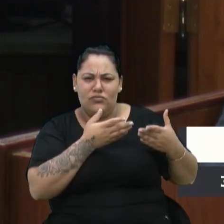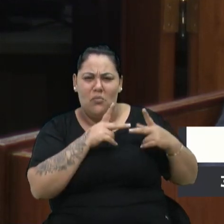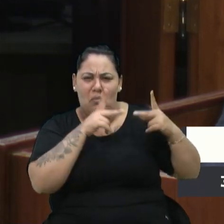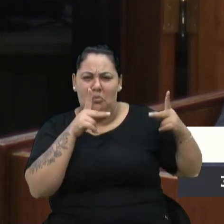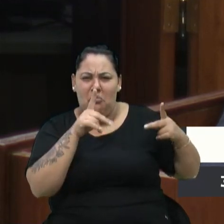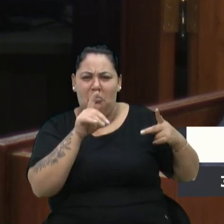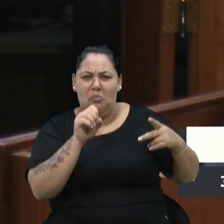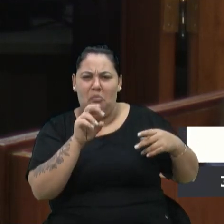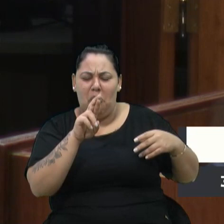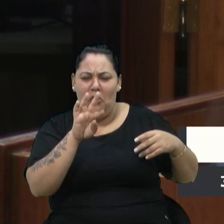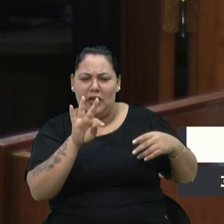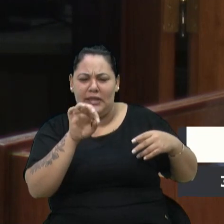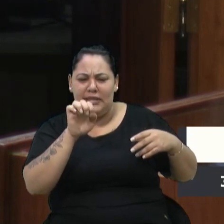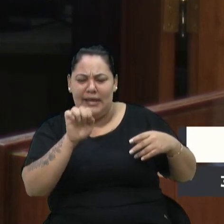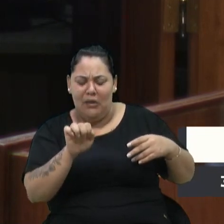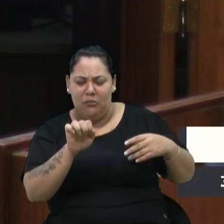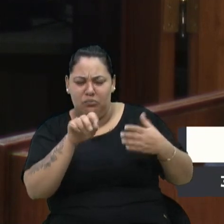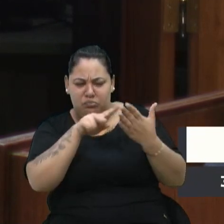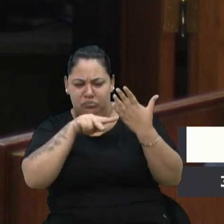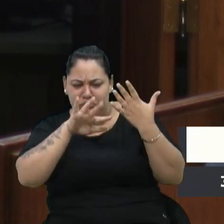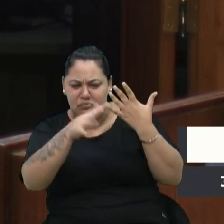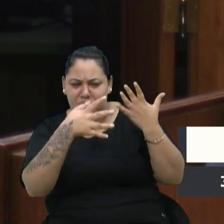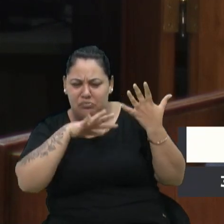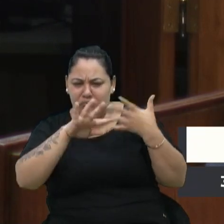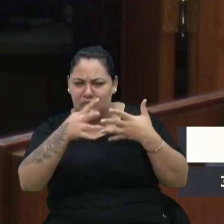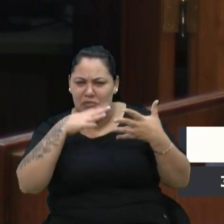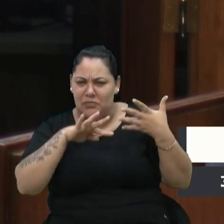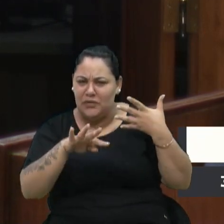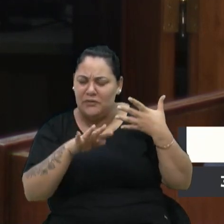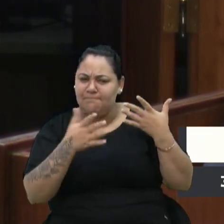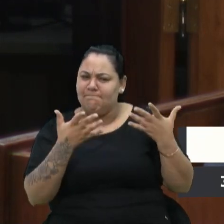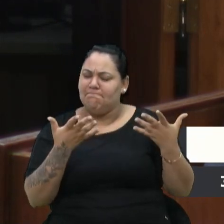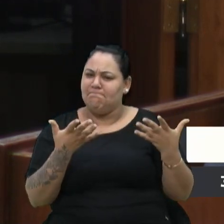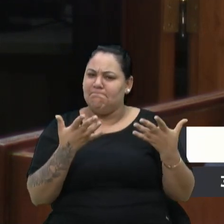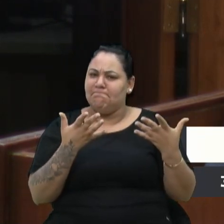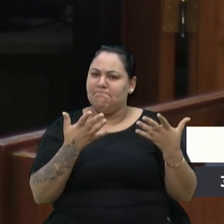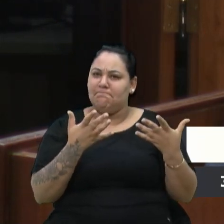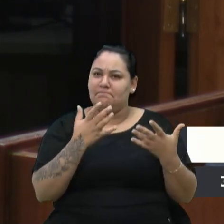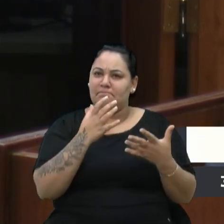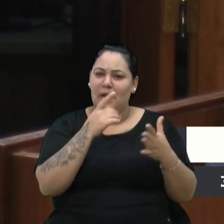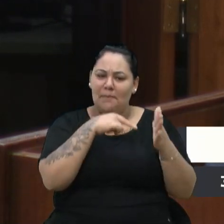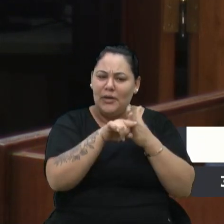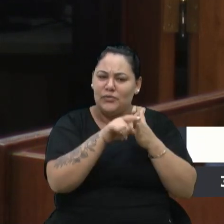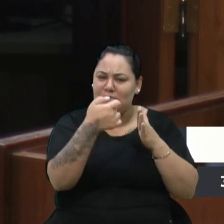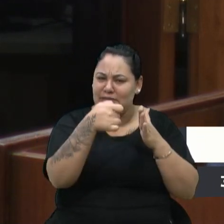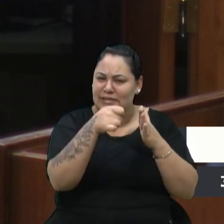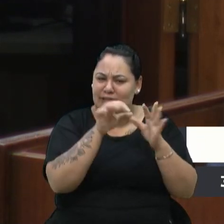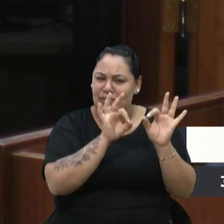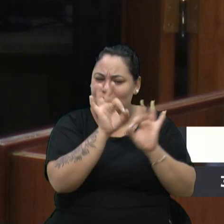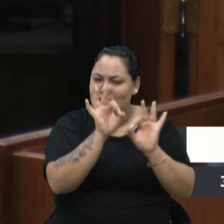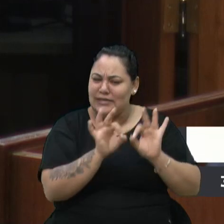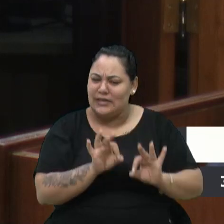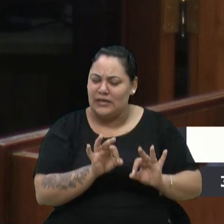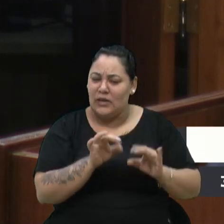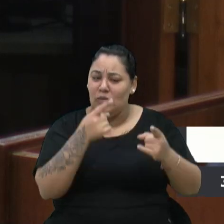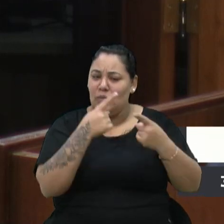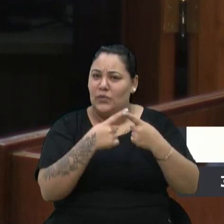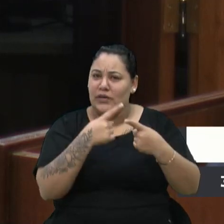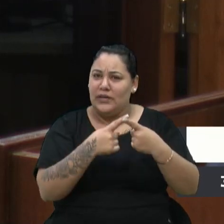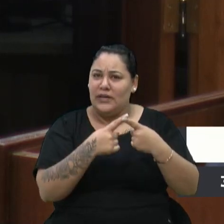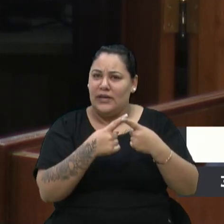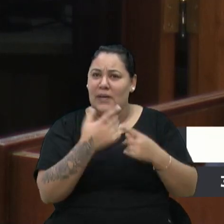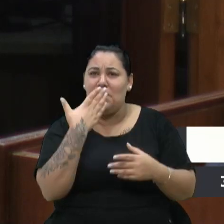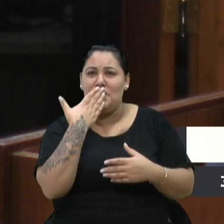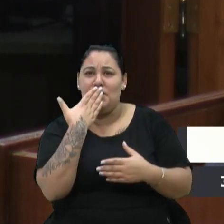serve para CPI, uma pergunta tem que ser bem feita, porque pedir uma informação disso para o hospital